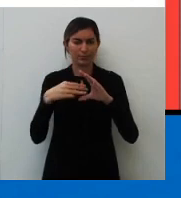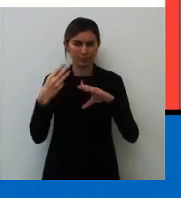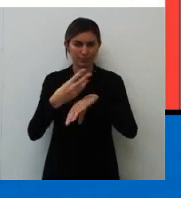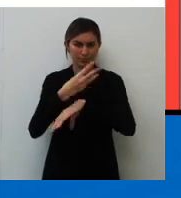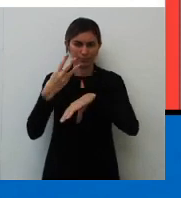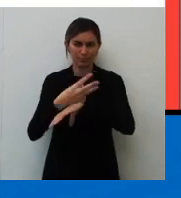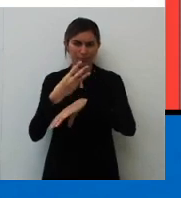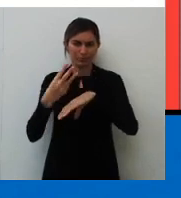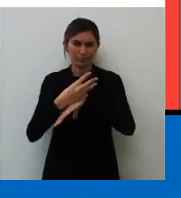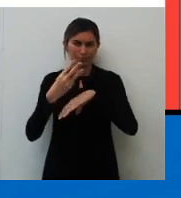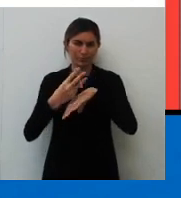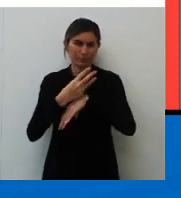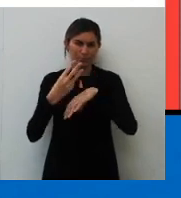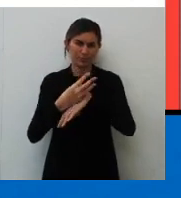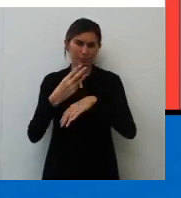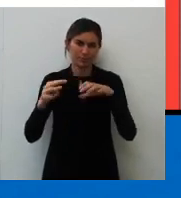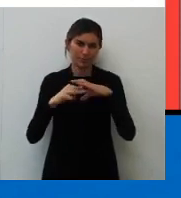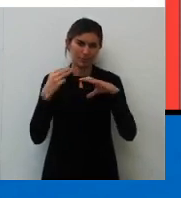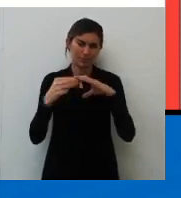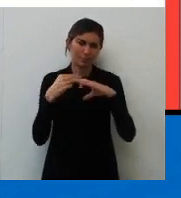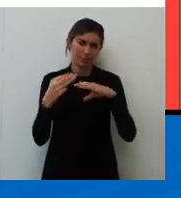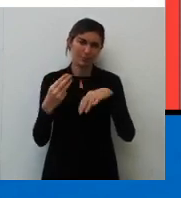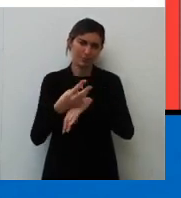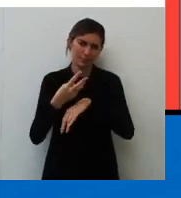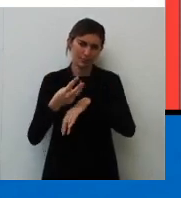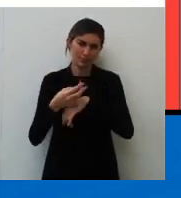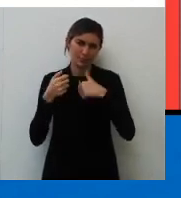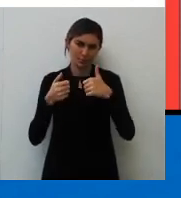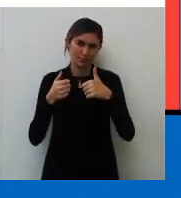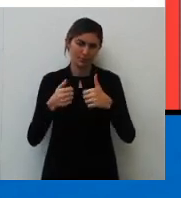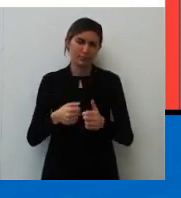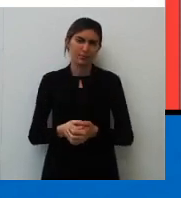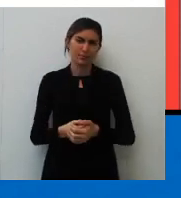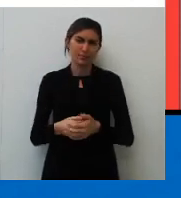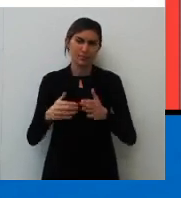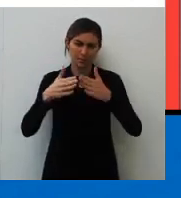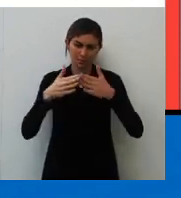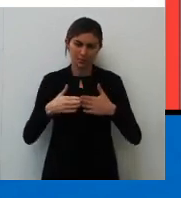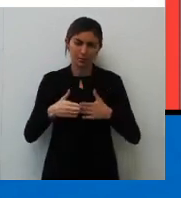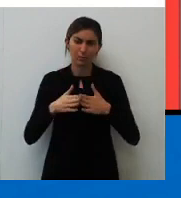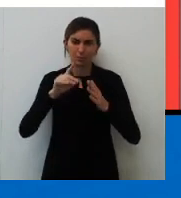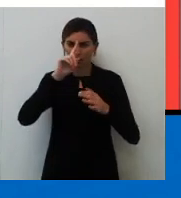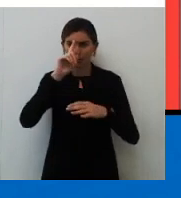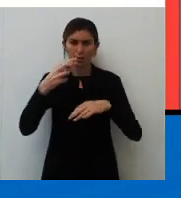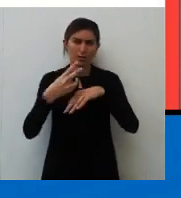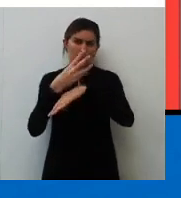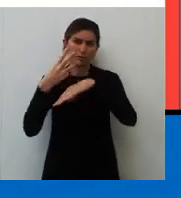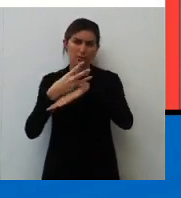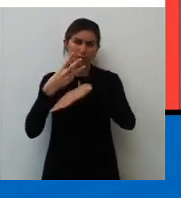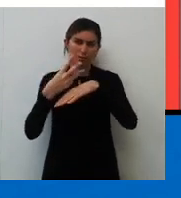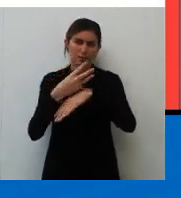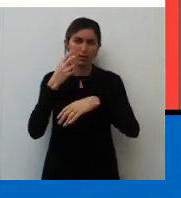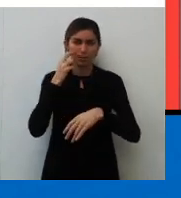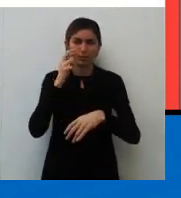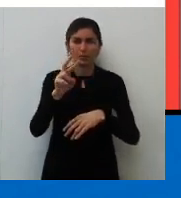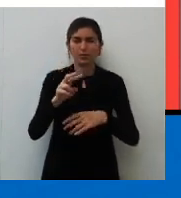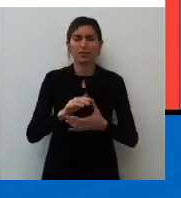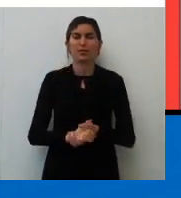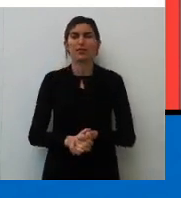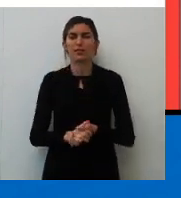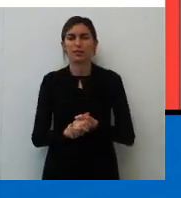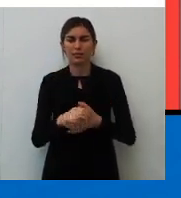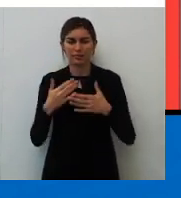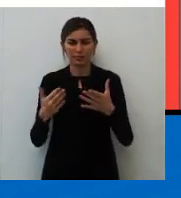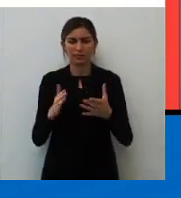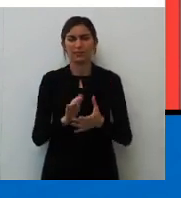questões. Manda pergunta. Quero interagir com vocês. Pede para mandar para o zap. Olha aí, ó. Ao vivo é assim